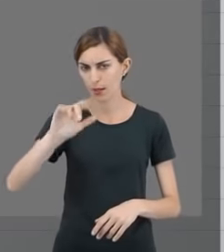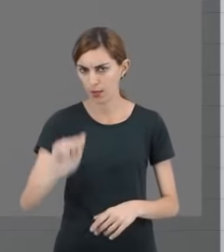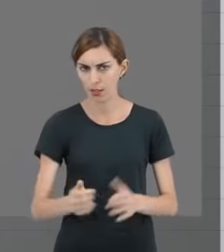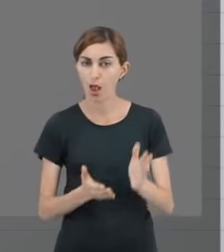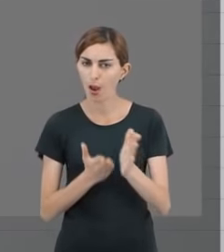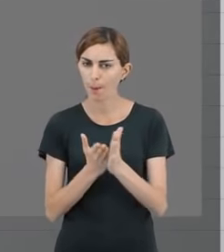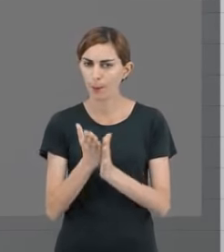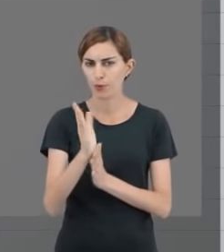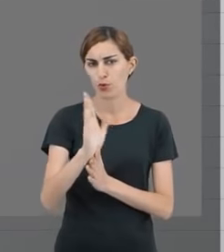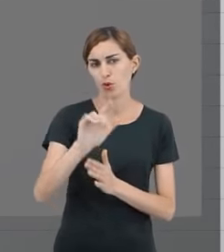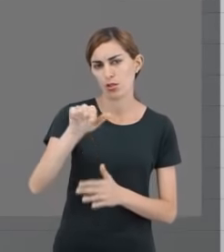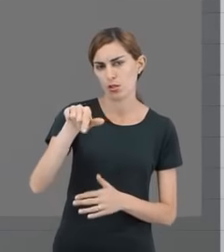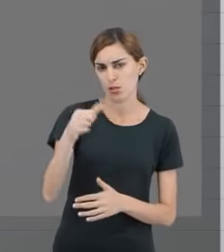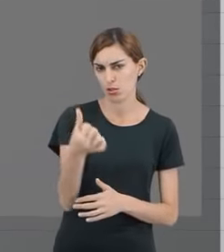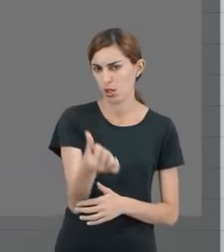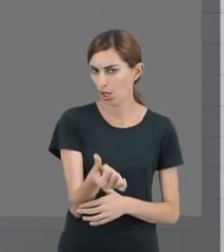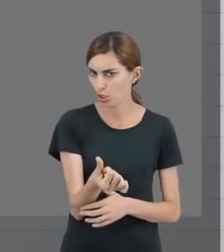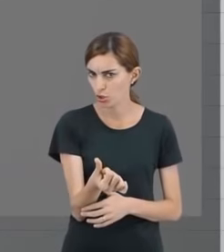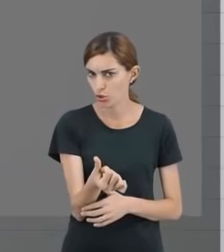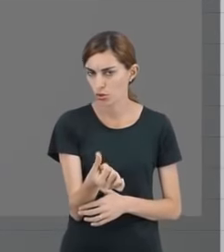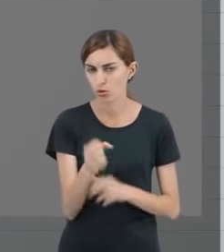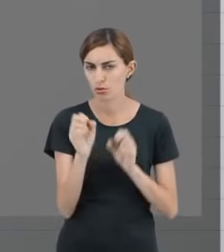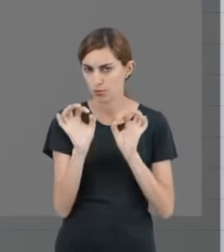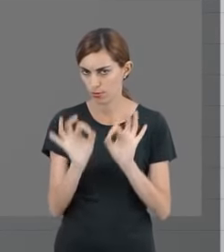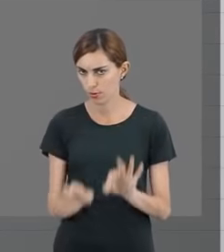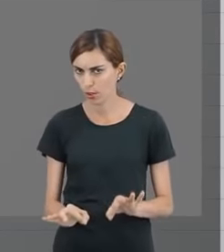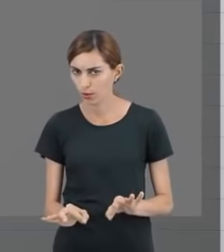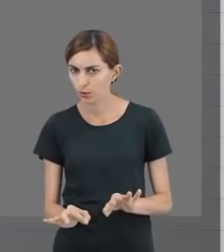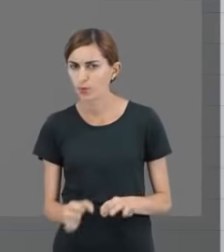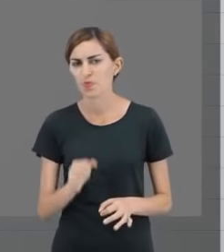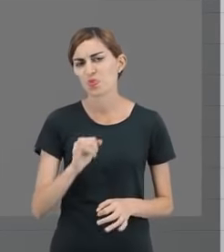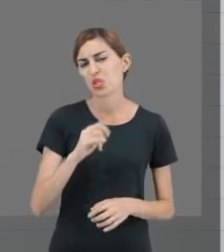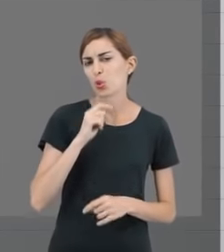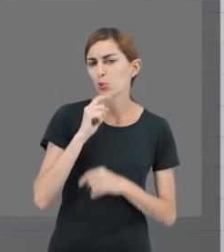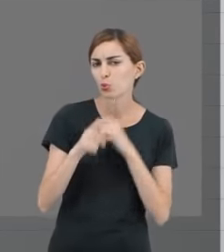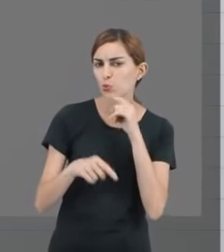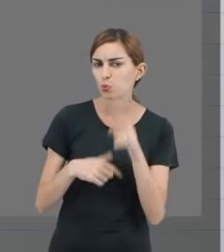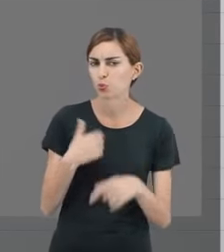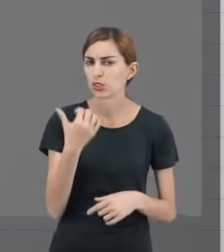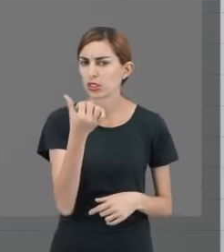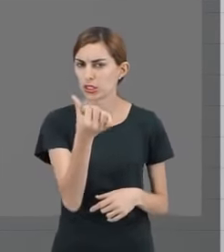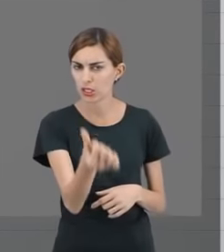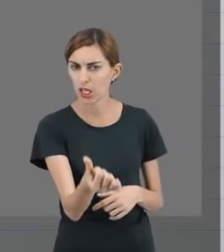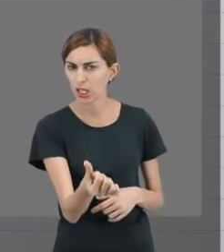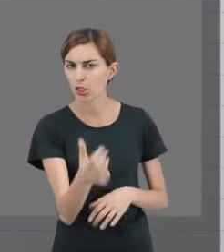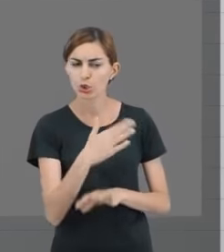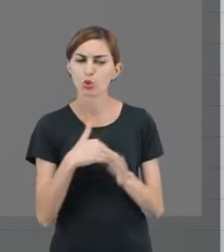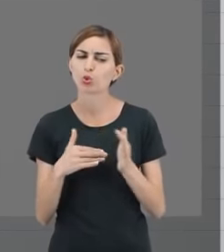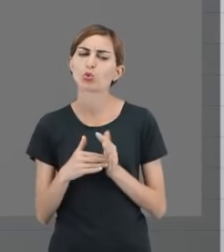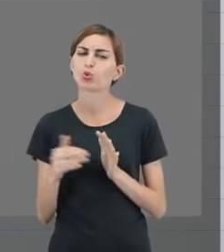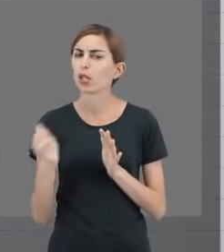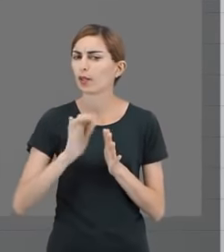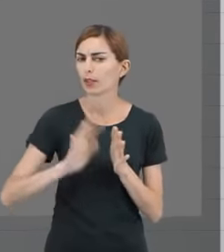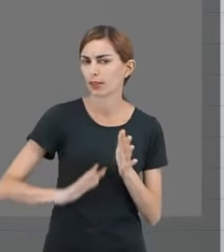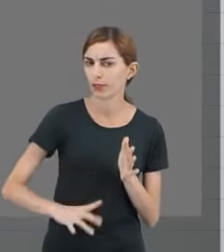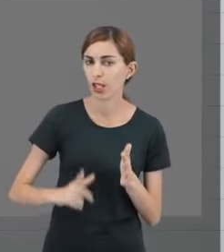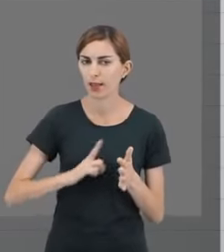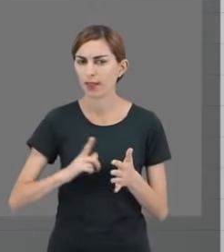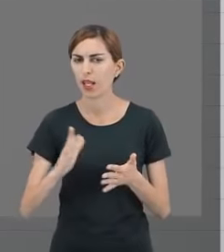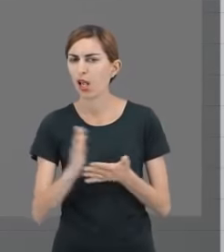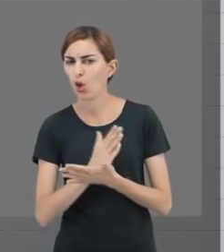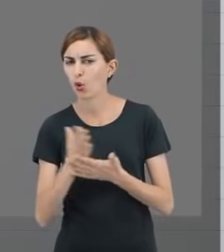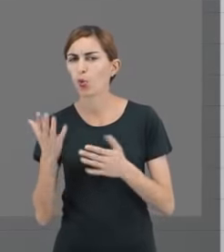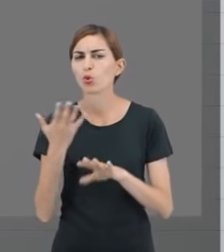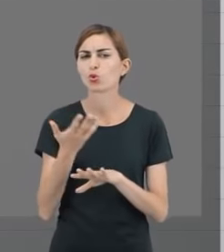aprovação, é seis, certo? E, se eu não atingir média seis, depois de todas essas atividades, em alguma